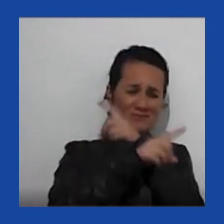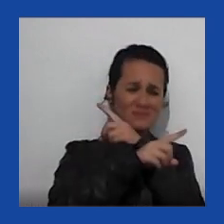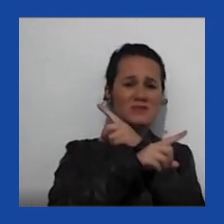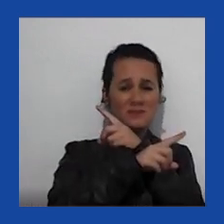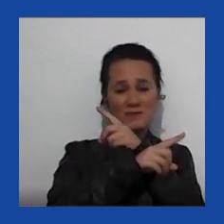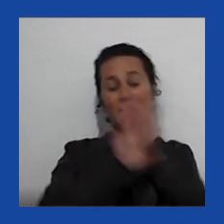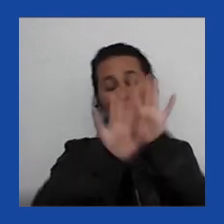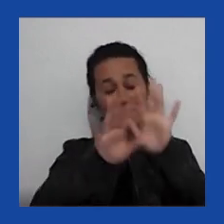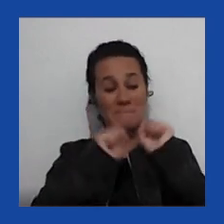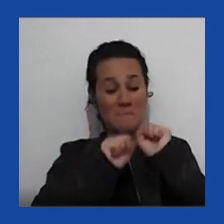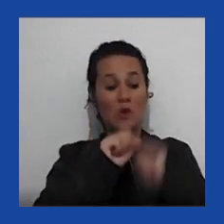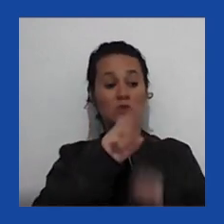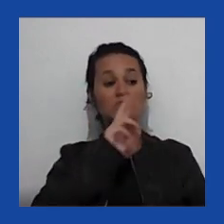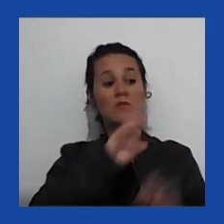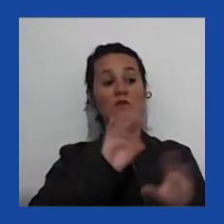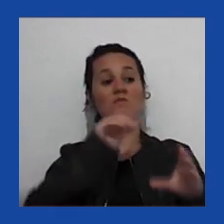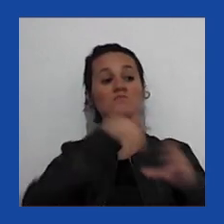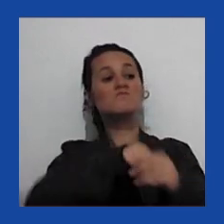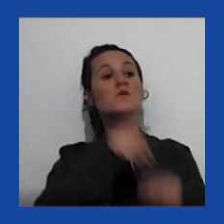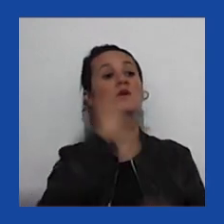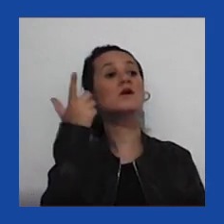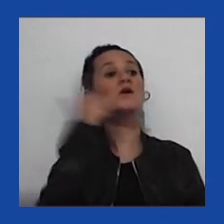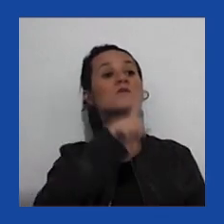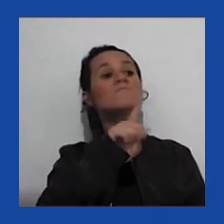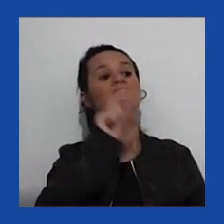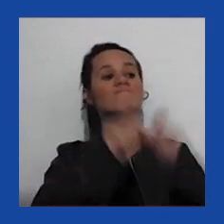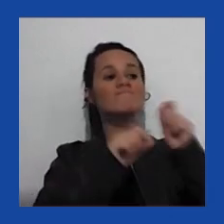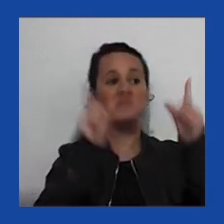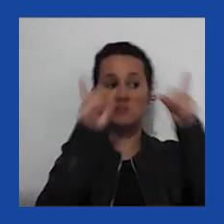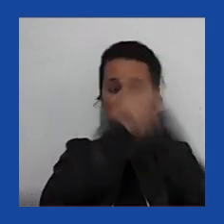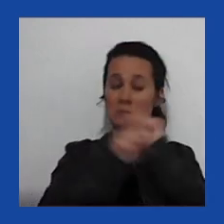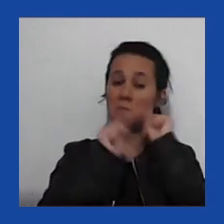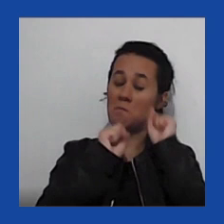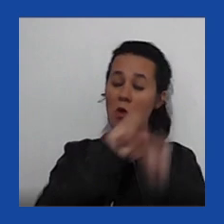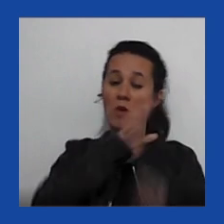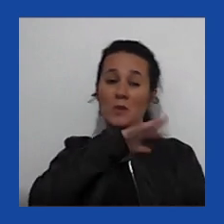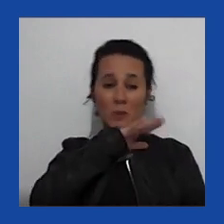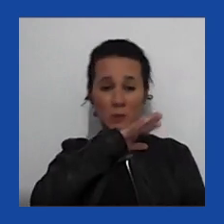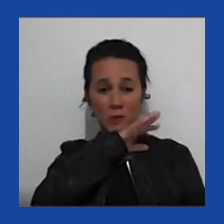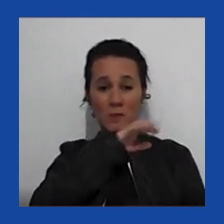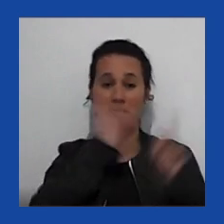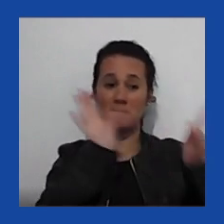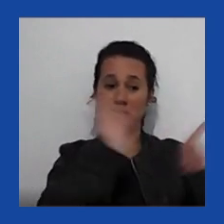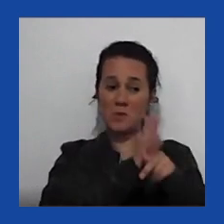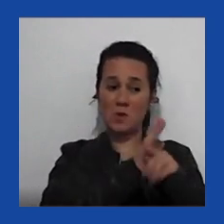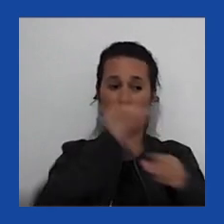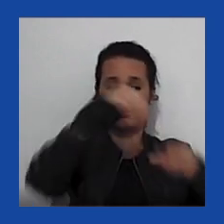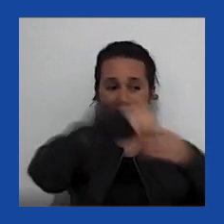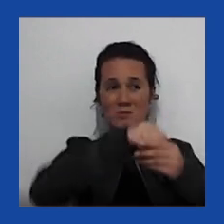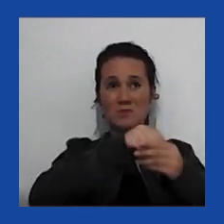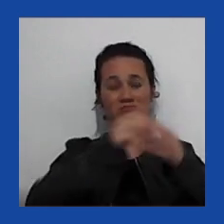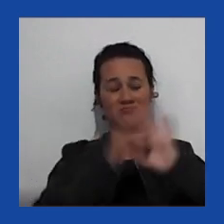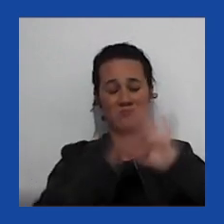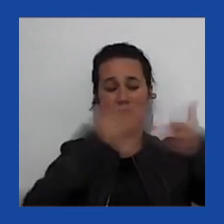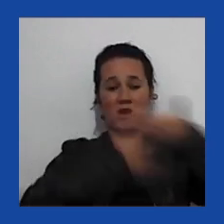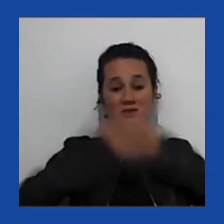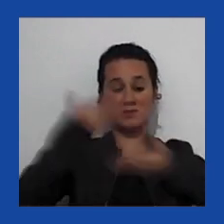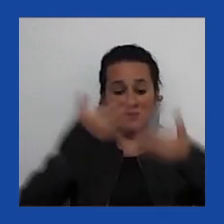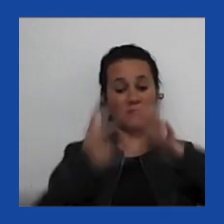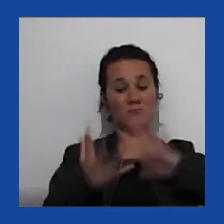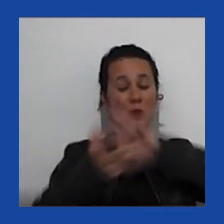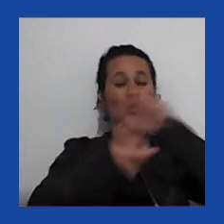muito complicado, infelizmente, e isso pode ser ruim para o Estado de democracia mundialmente. E